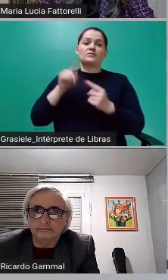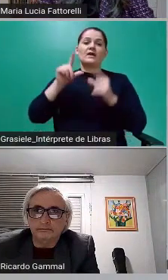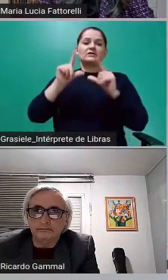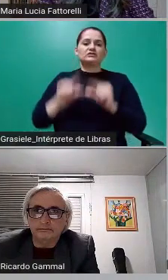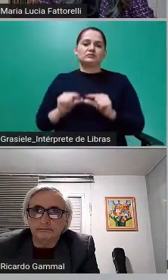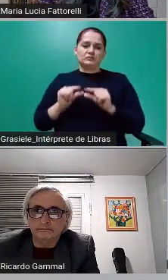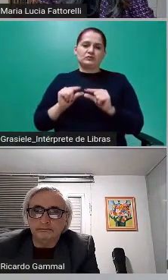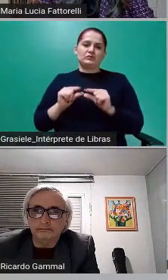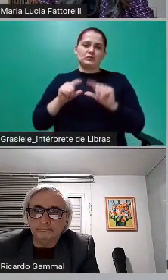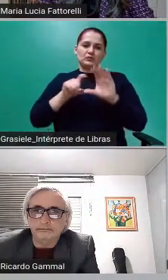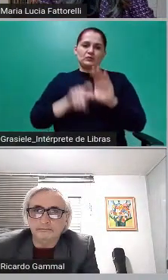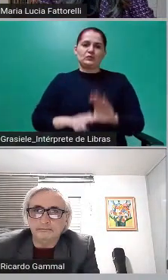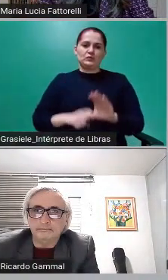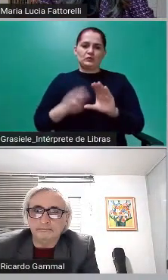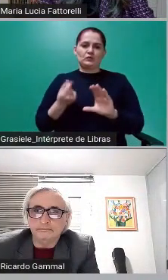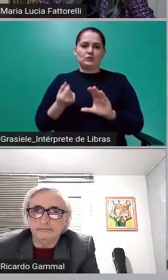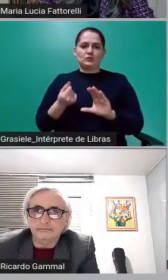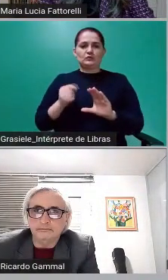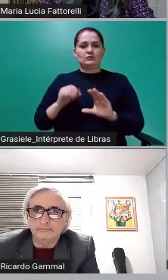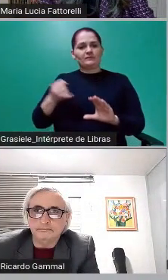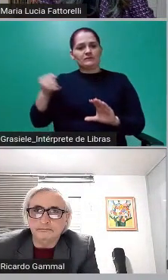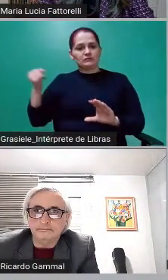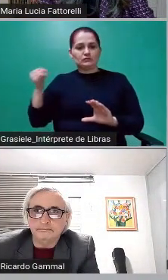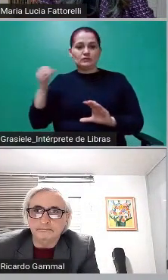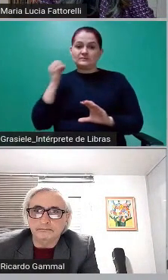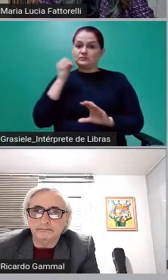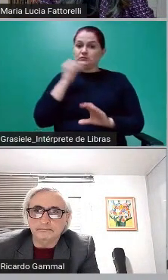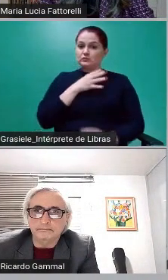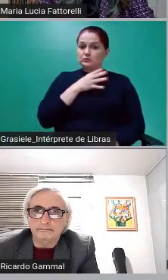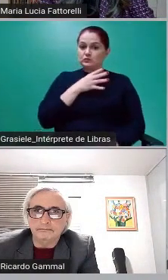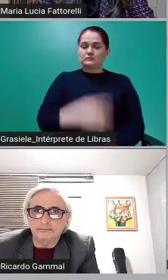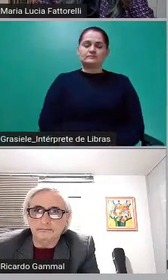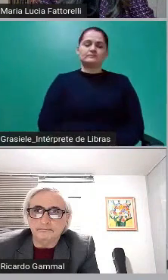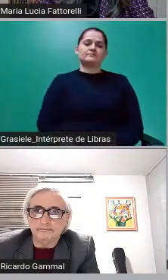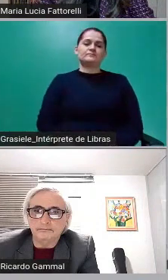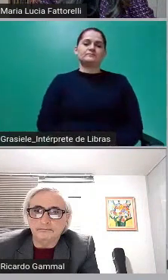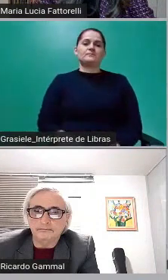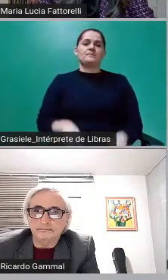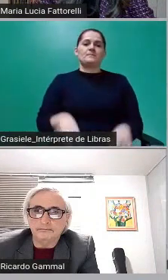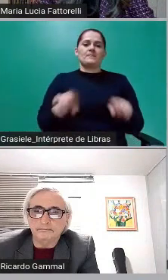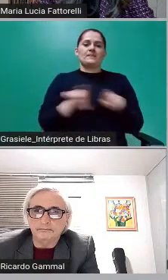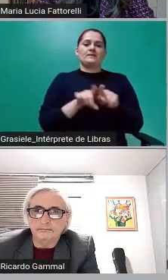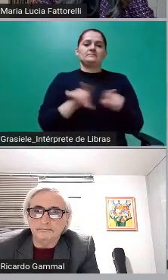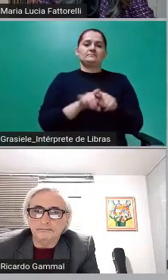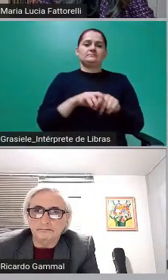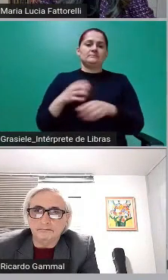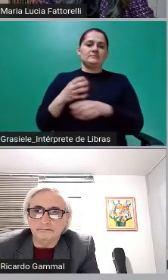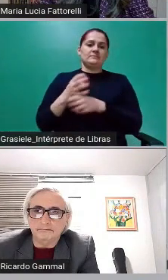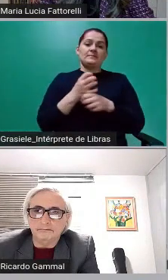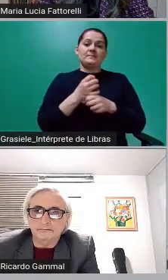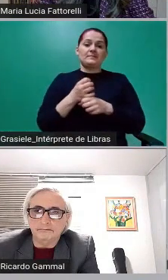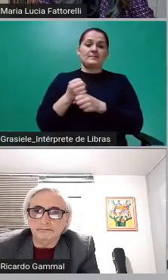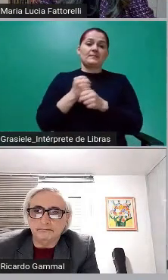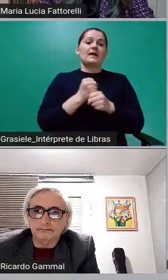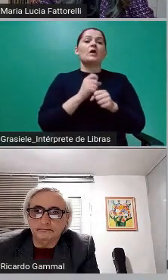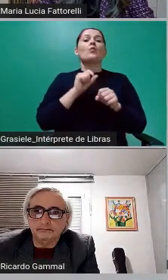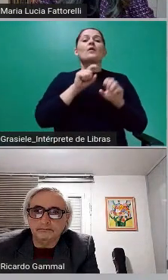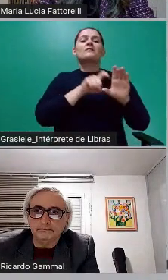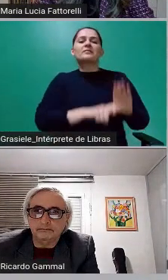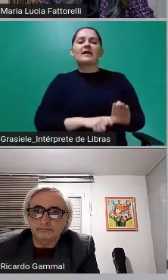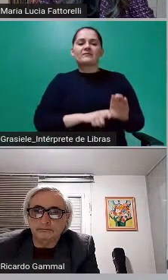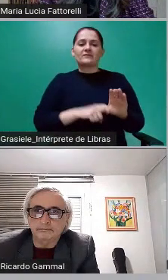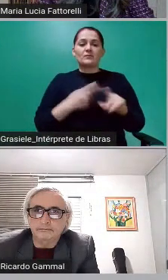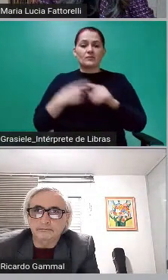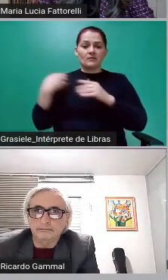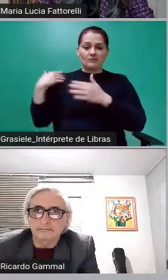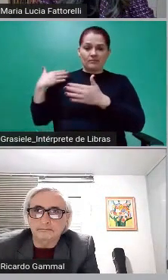esses juros absurdos e também recalcular o saldo devedor pela Selic